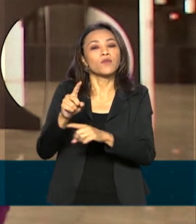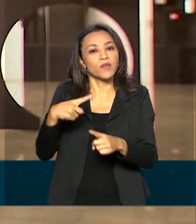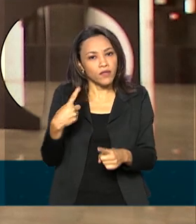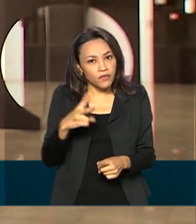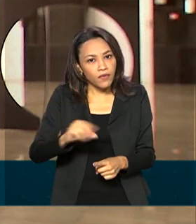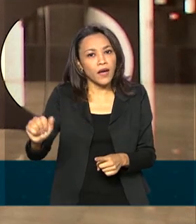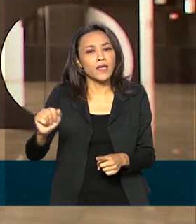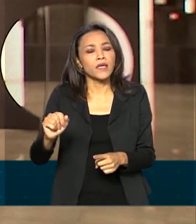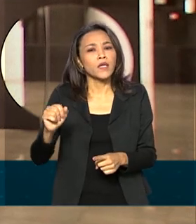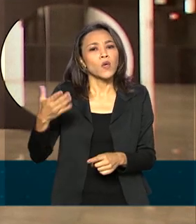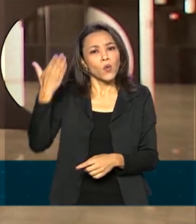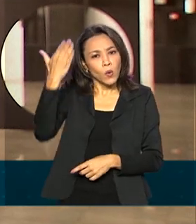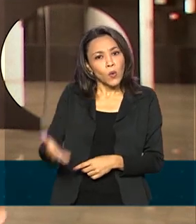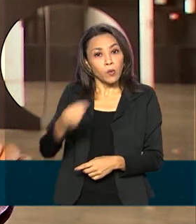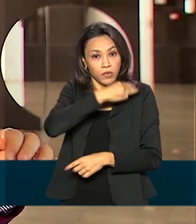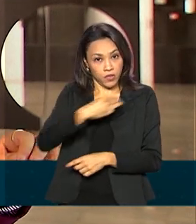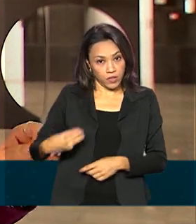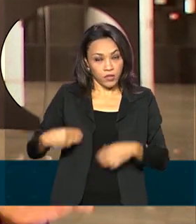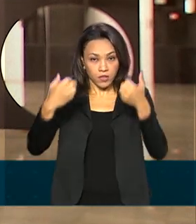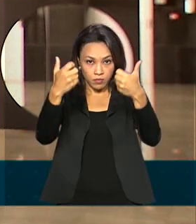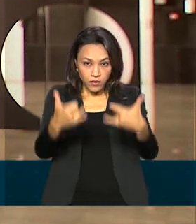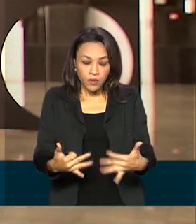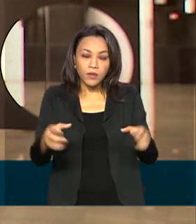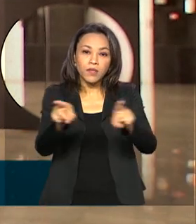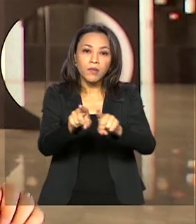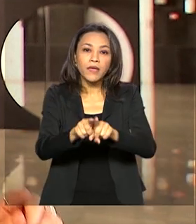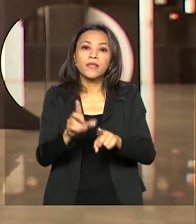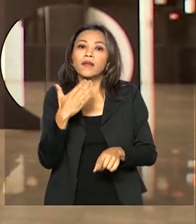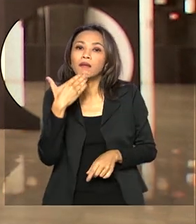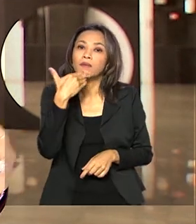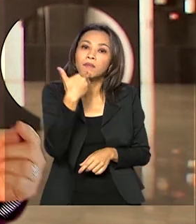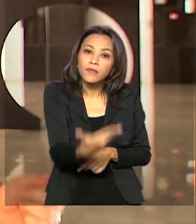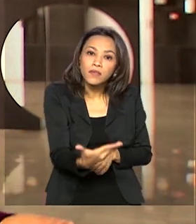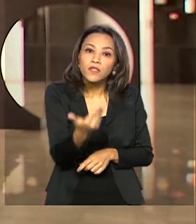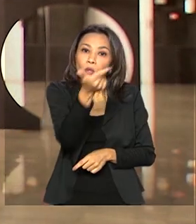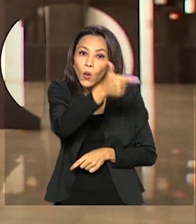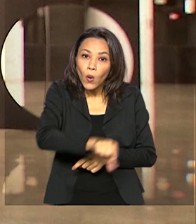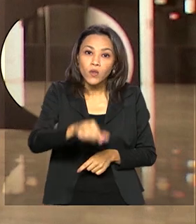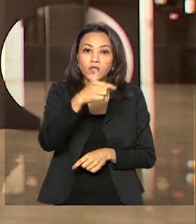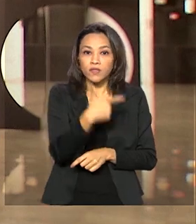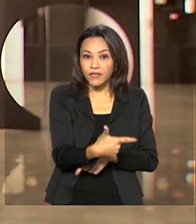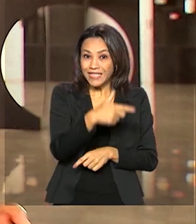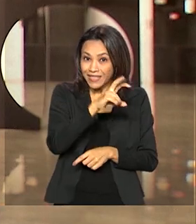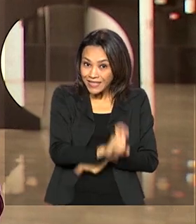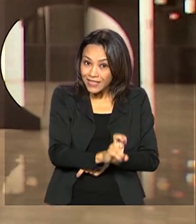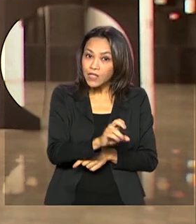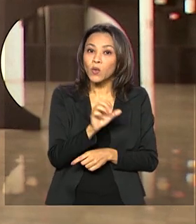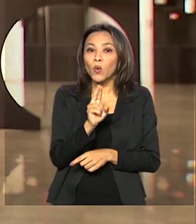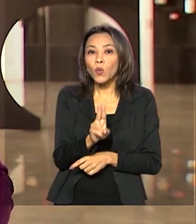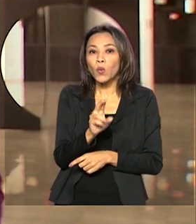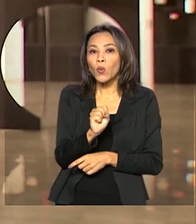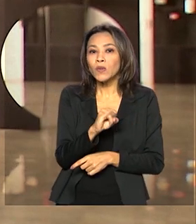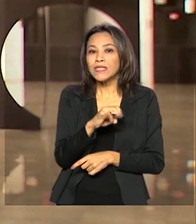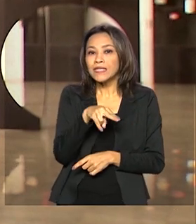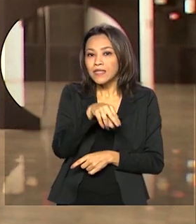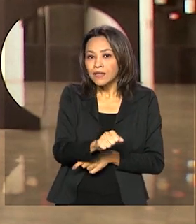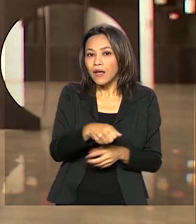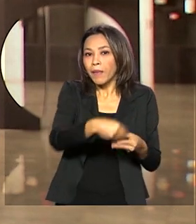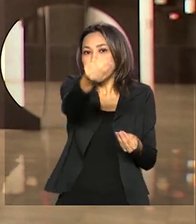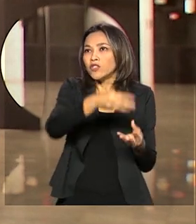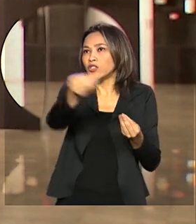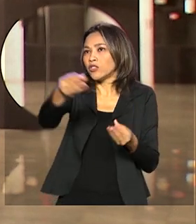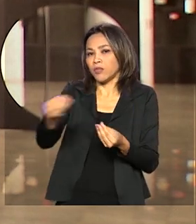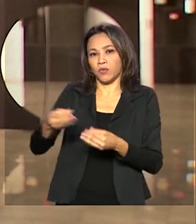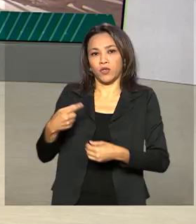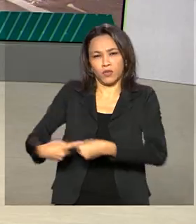dia. O ministro Pazuello também disse que está requisitando outras 25 usinas para distribuir pelo interior do